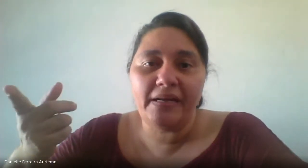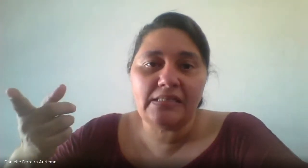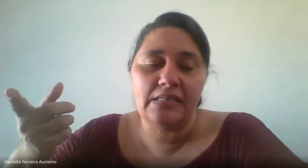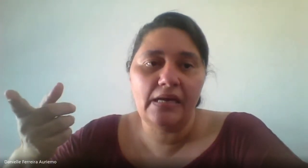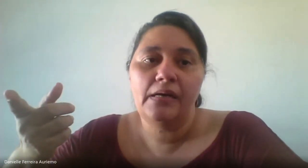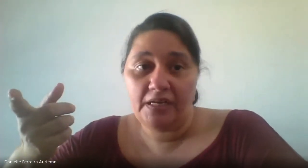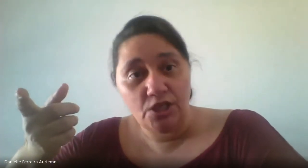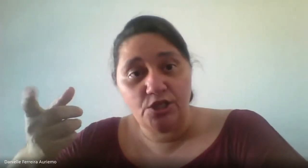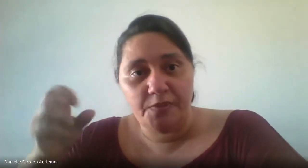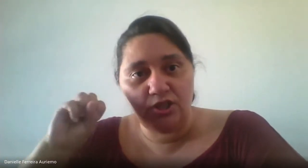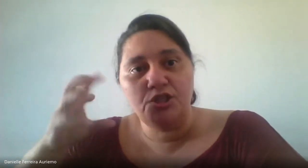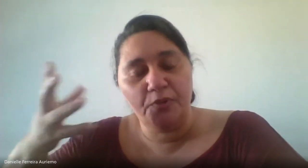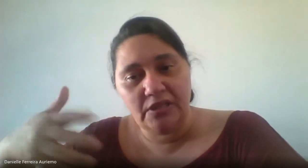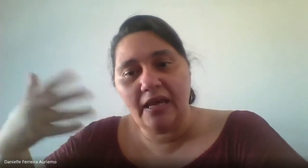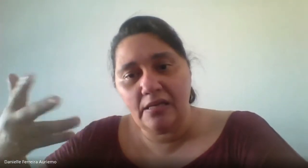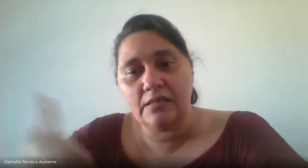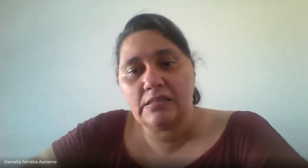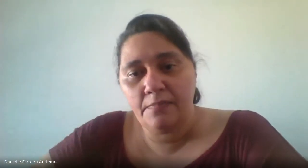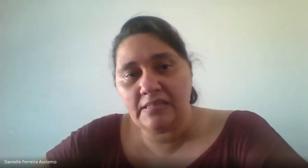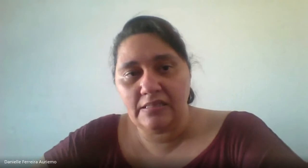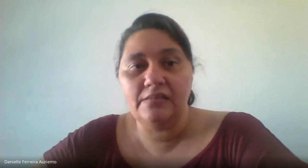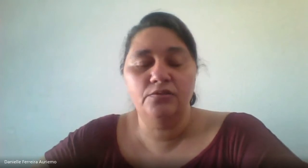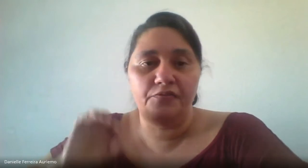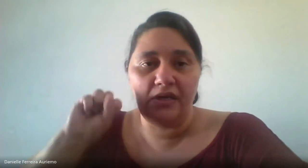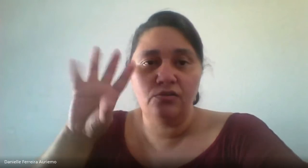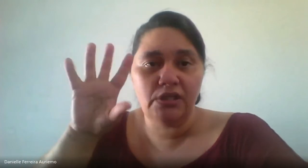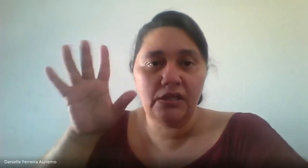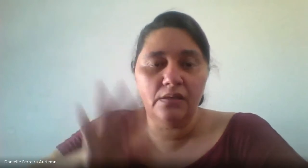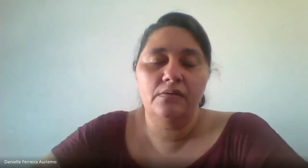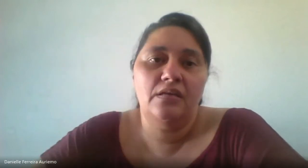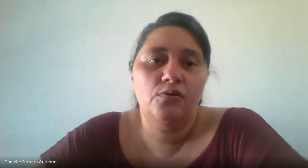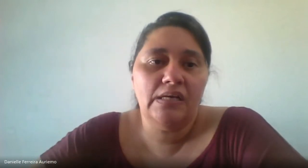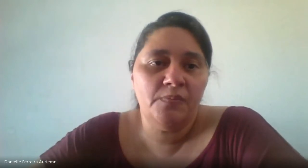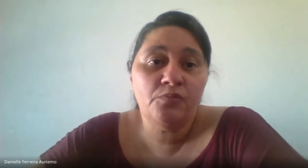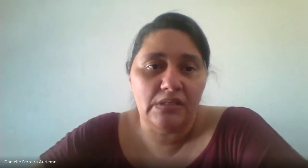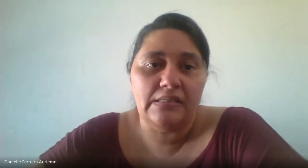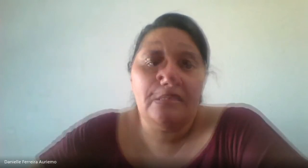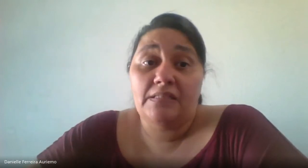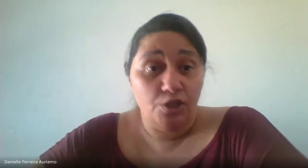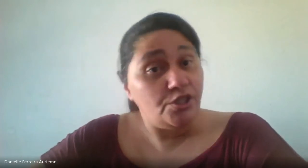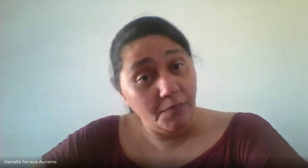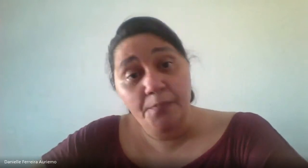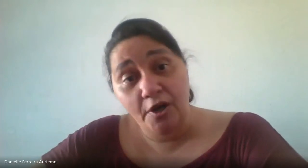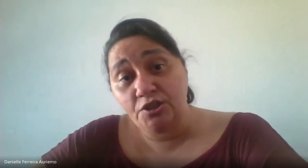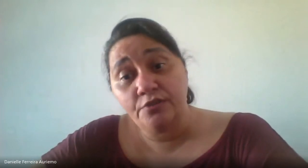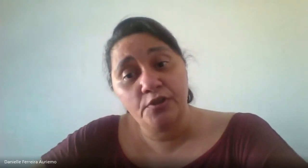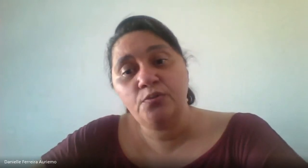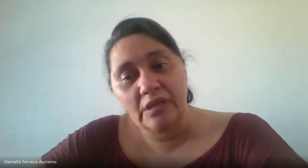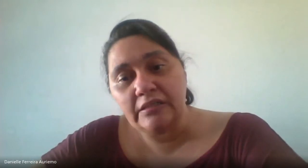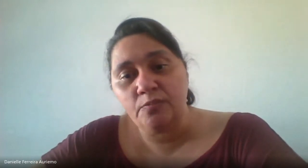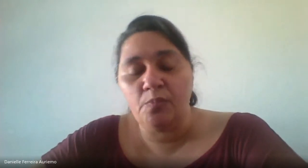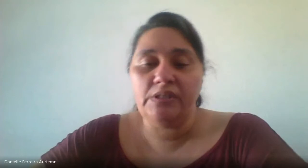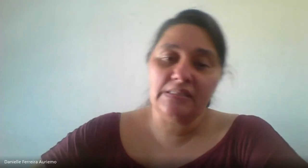o número aparecia Para a gente Para a gente poder Se baseando Vendo e Fazendo com as mãozinhas Mas a gente também pode